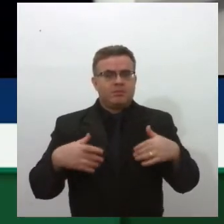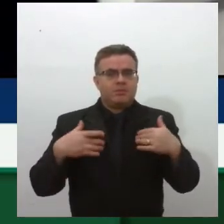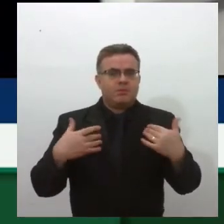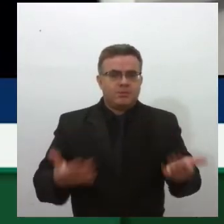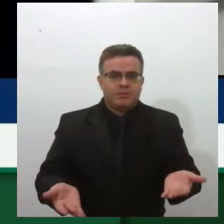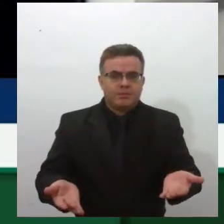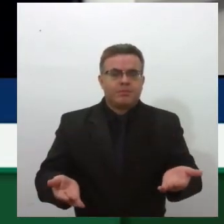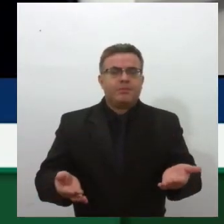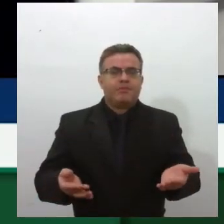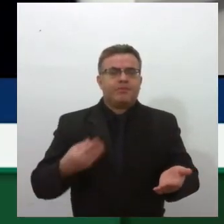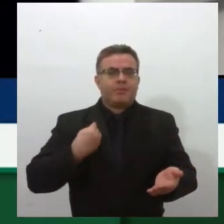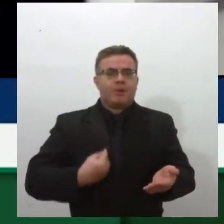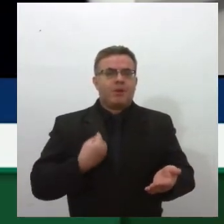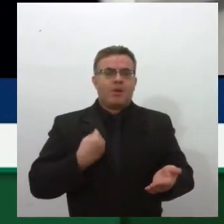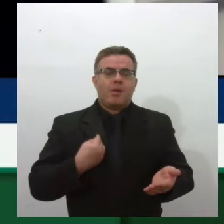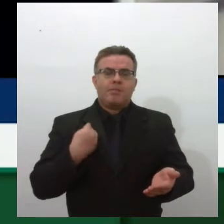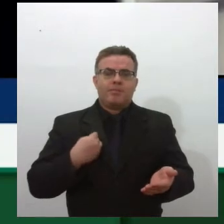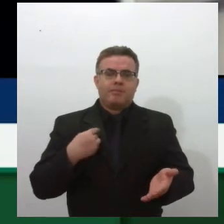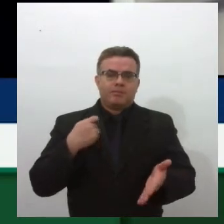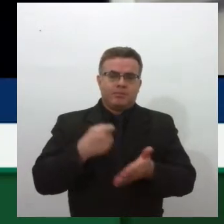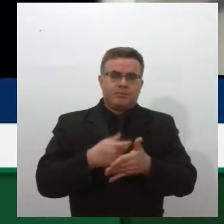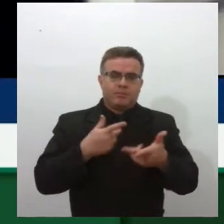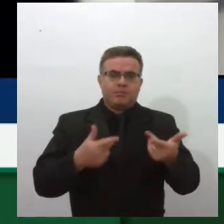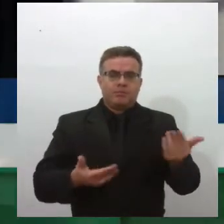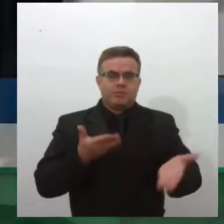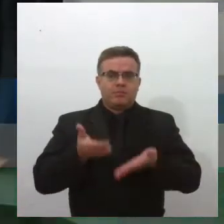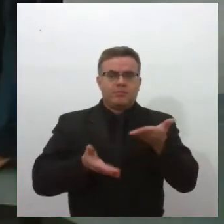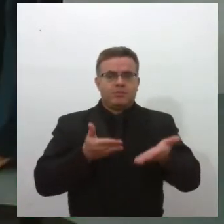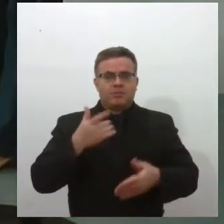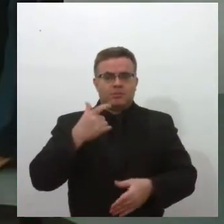eu poder manter o meu tratamento.